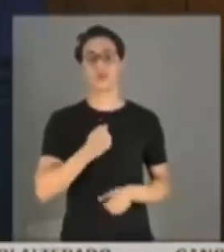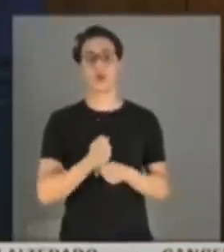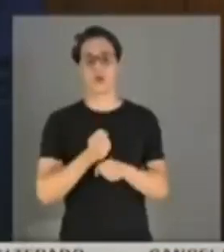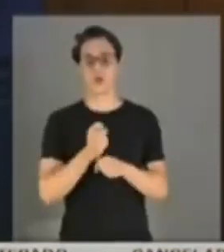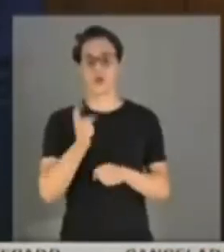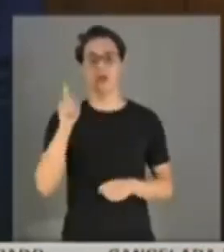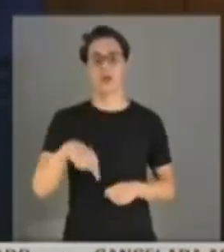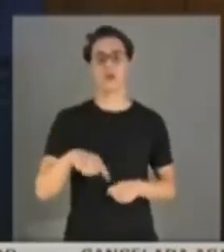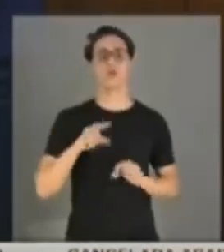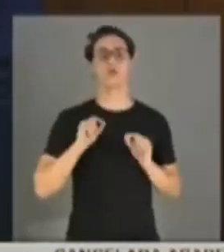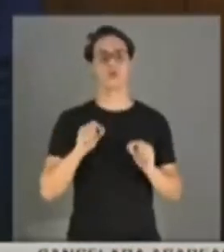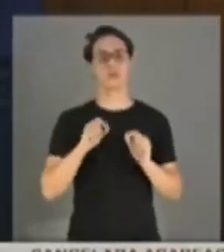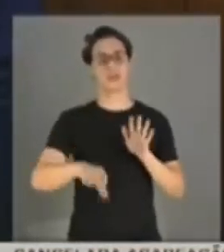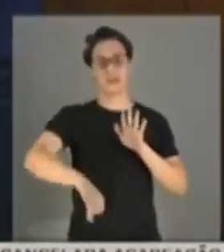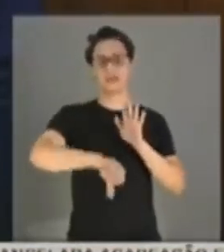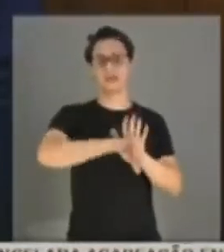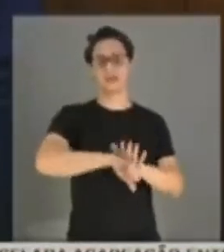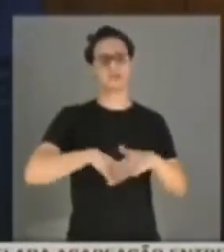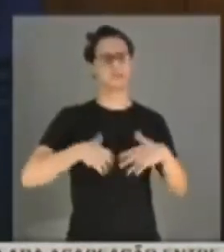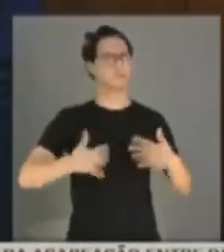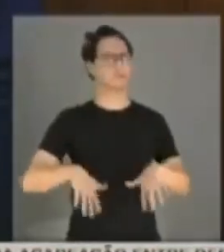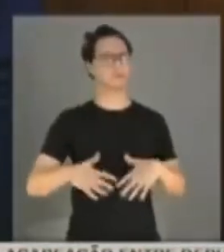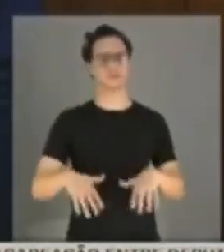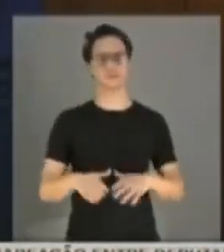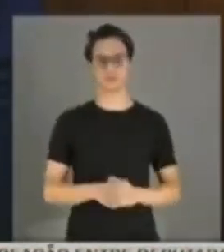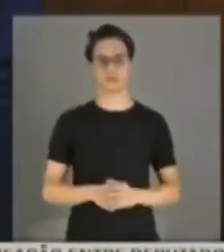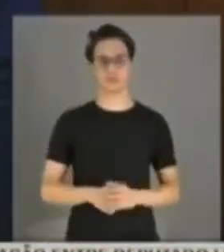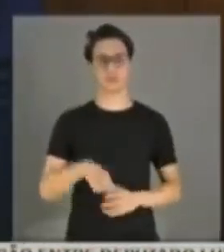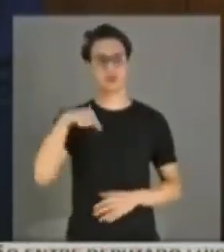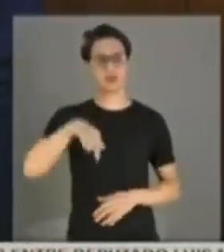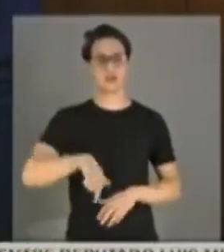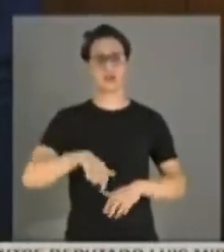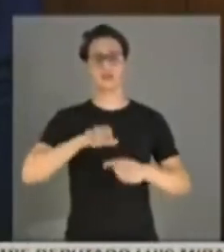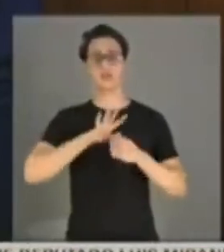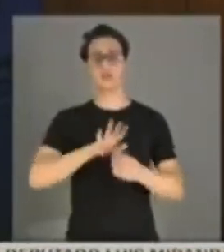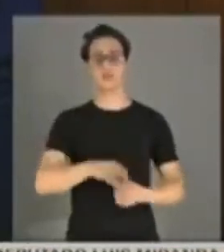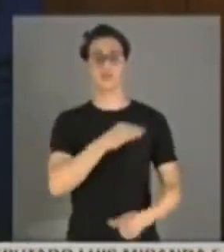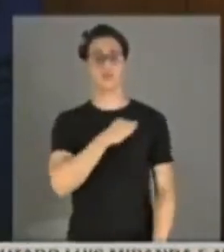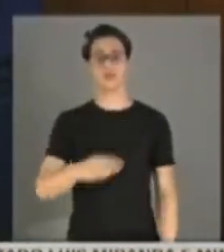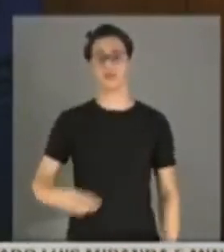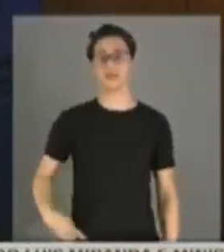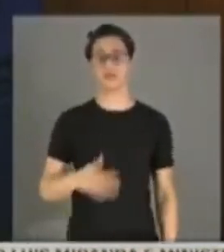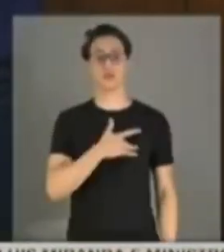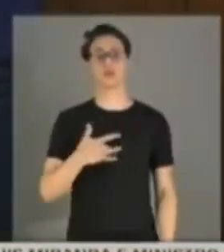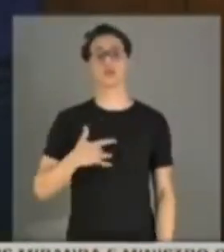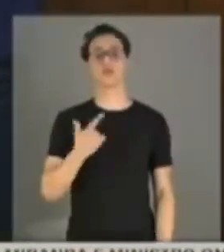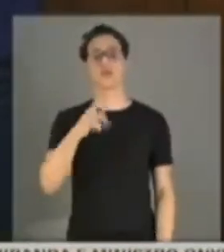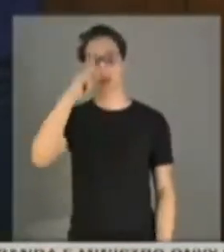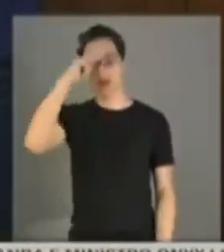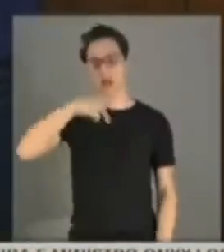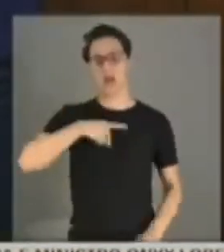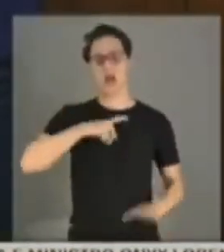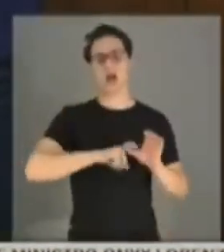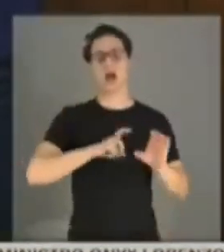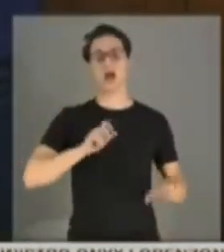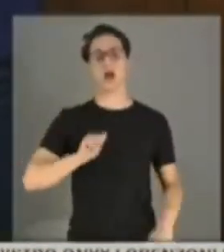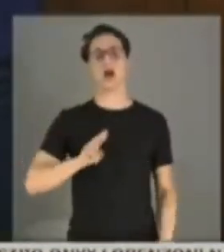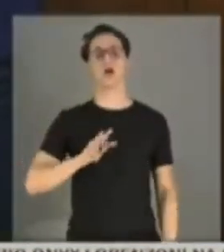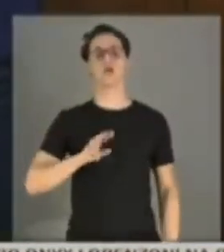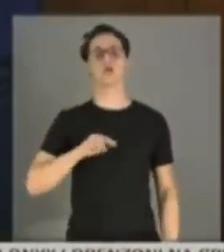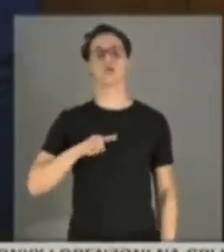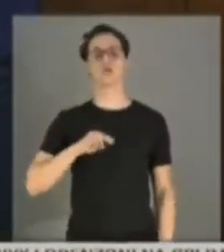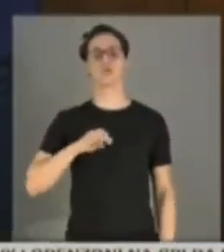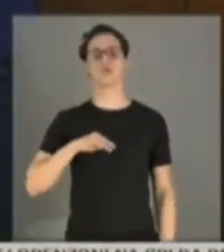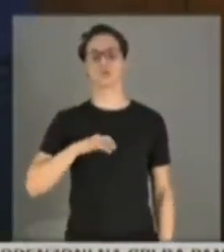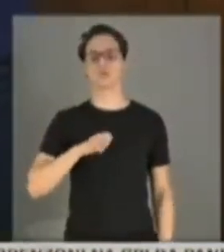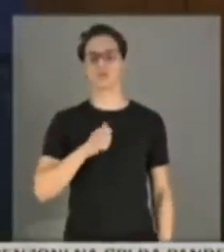É crime hediondo. Aqui foi revelado que os ministros da Saúde não tinham autonomia no Ministério, que existia gabinete paralelo.